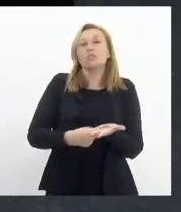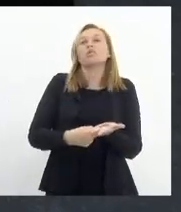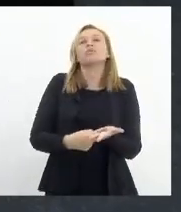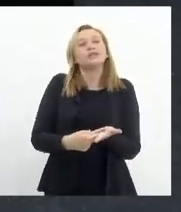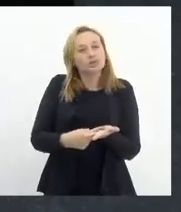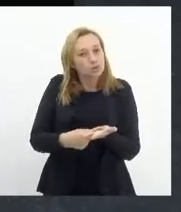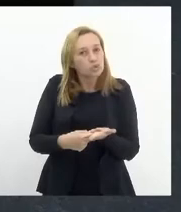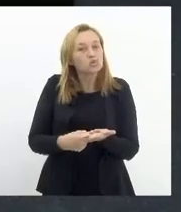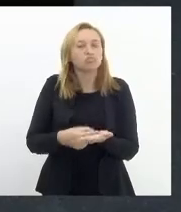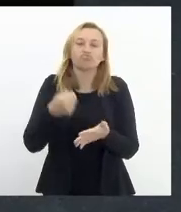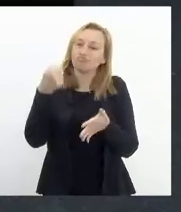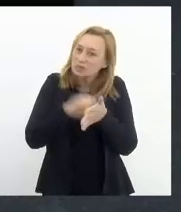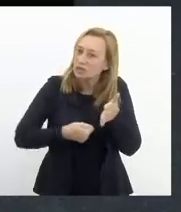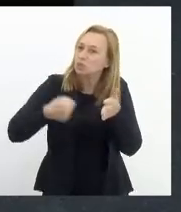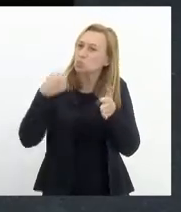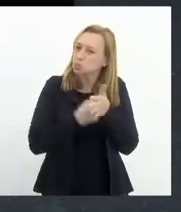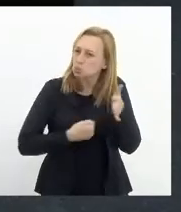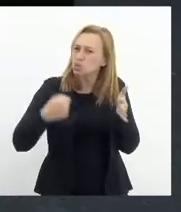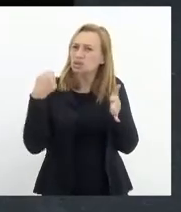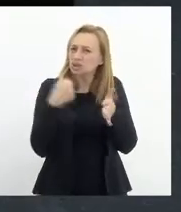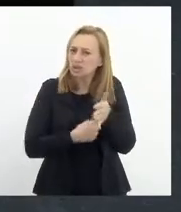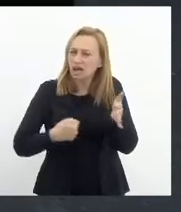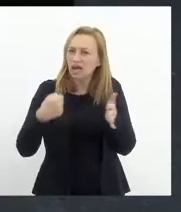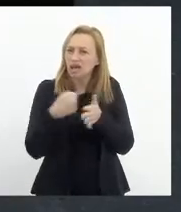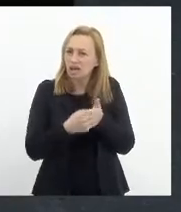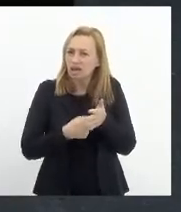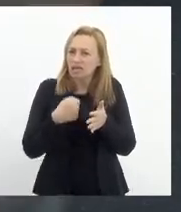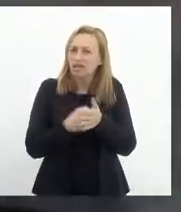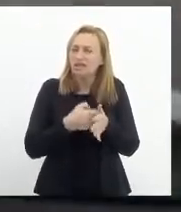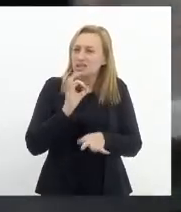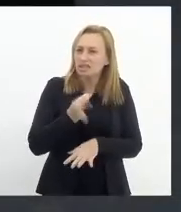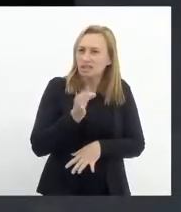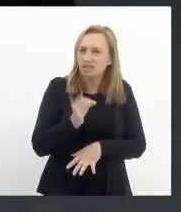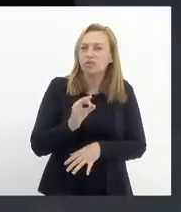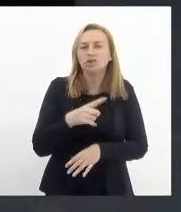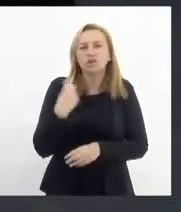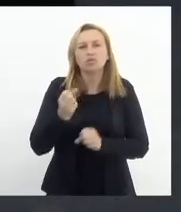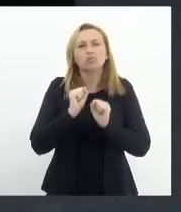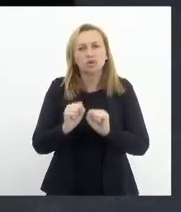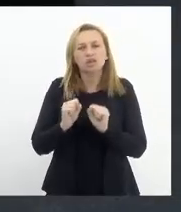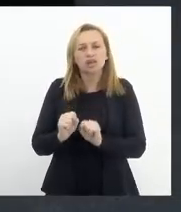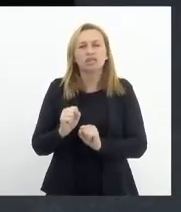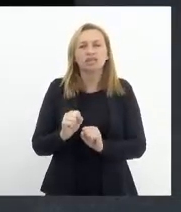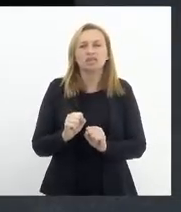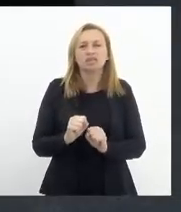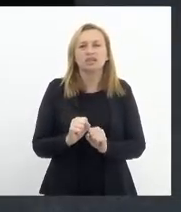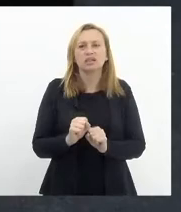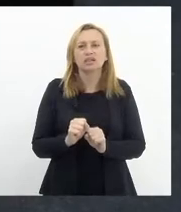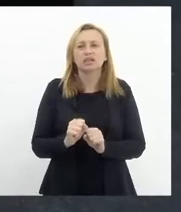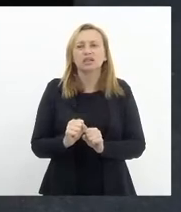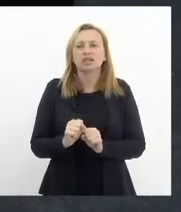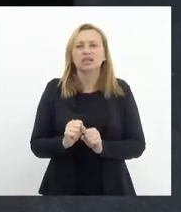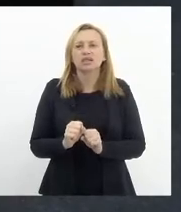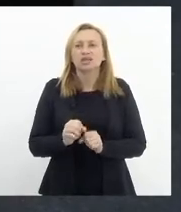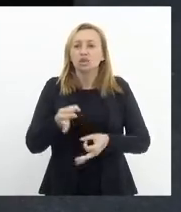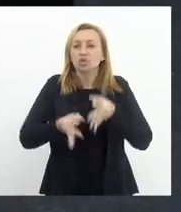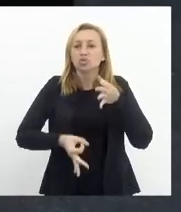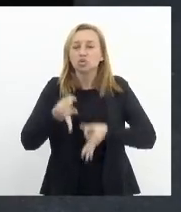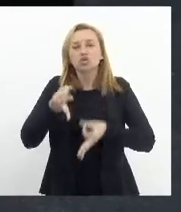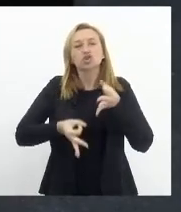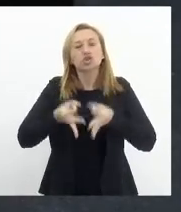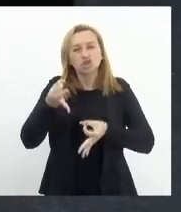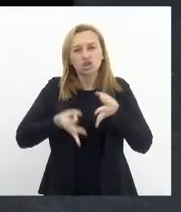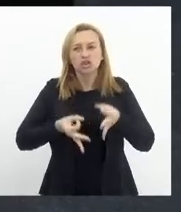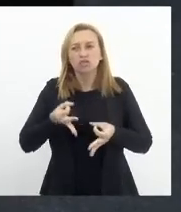de lutar ferrenhamente para que a gente pudesse garantir que essa injustiça fosse